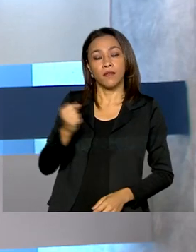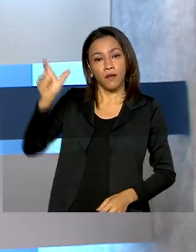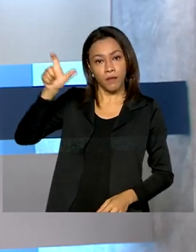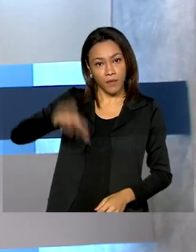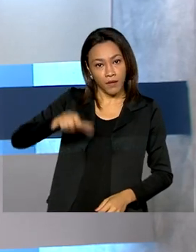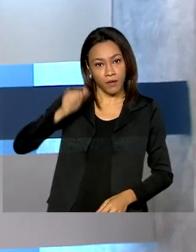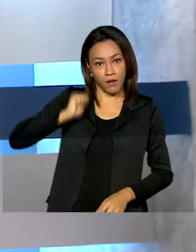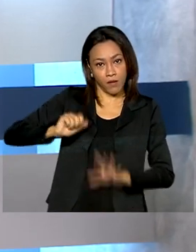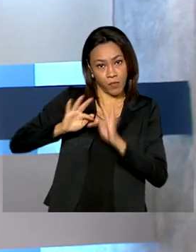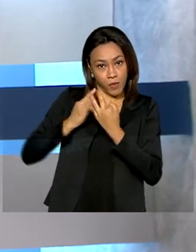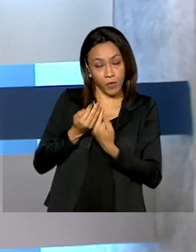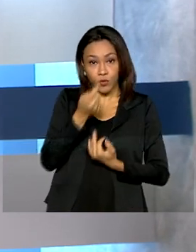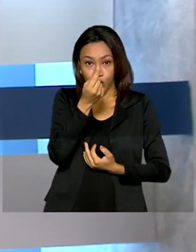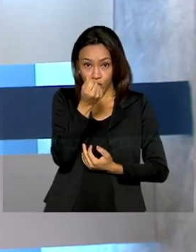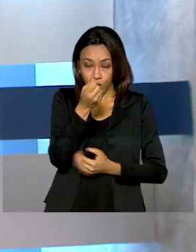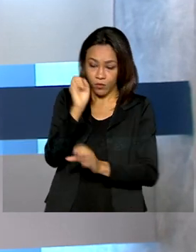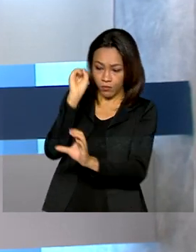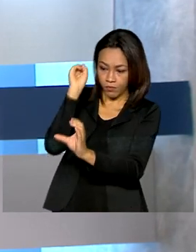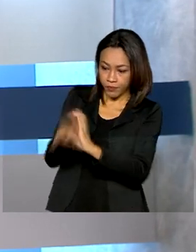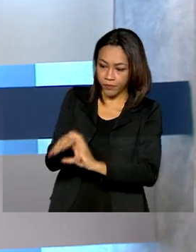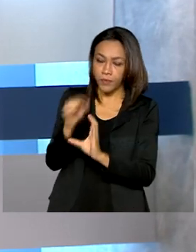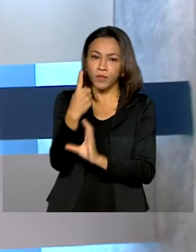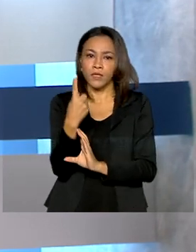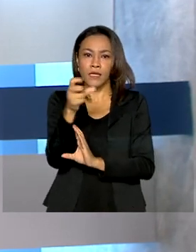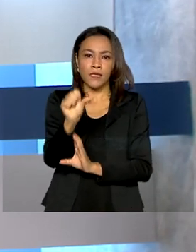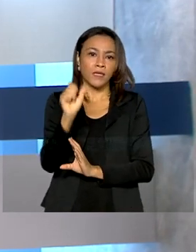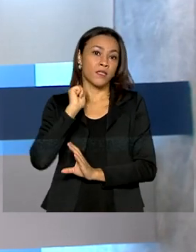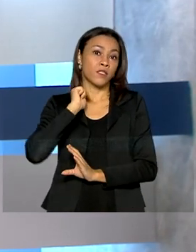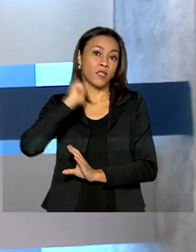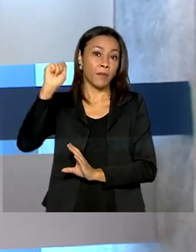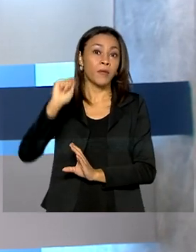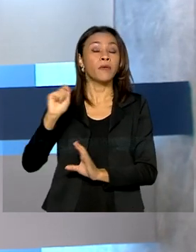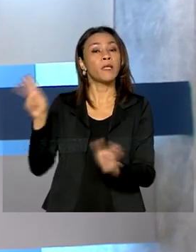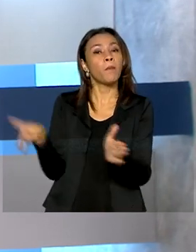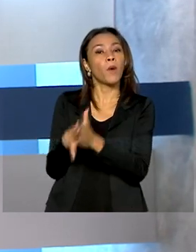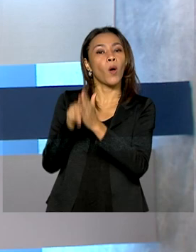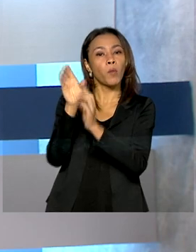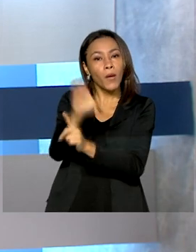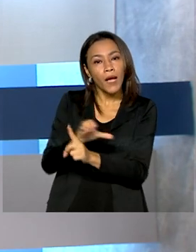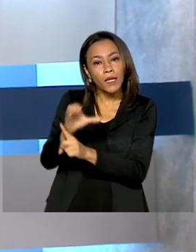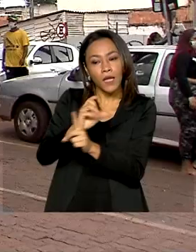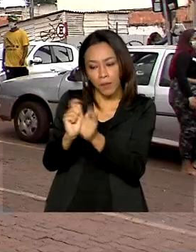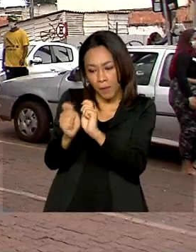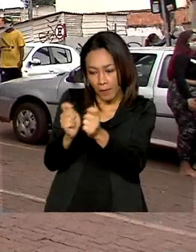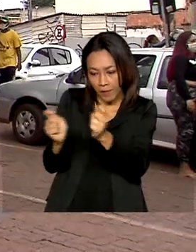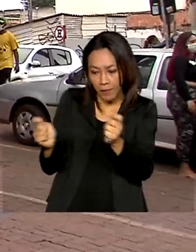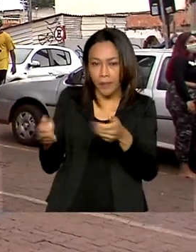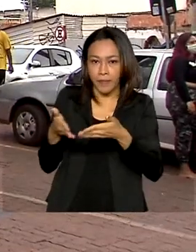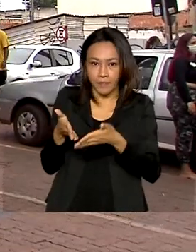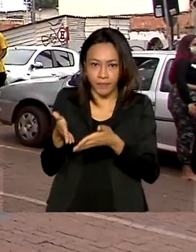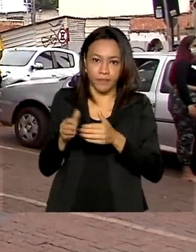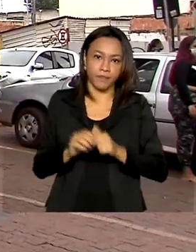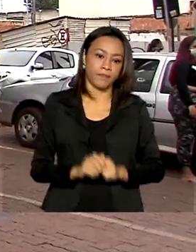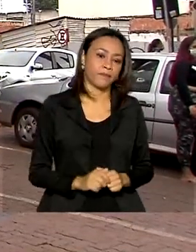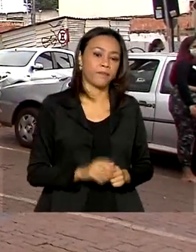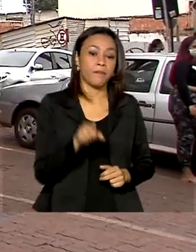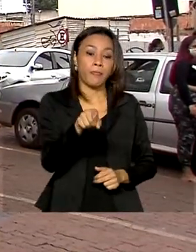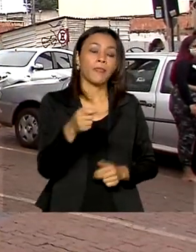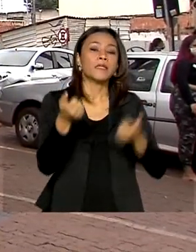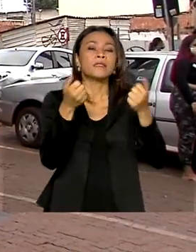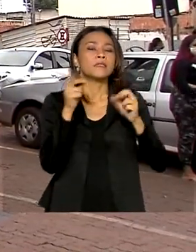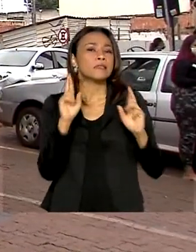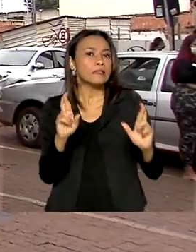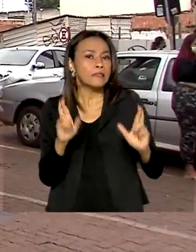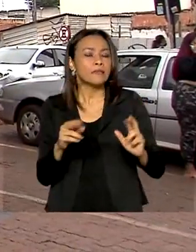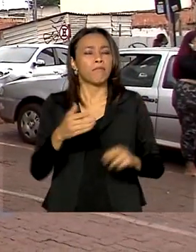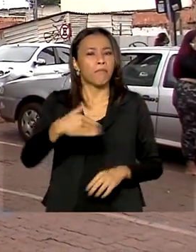será depositado dia 16 de abril e segue o calendário próprio de pagamento do benefício. A estimativa é que mais